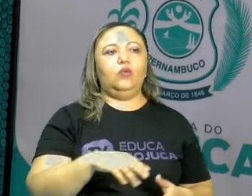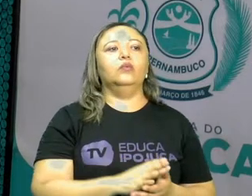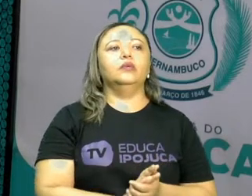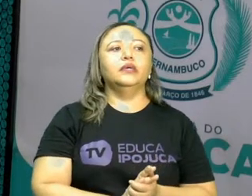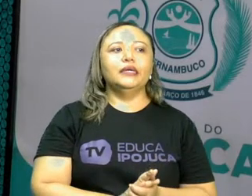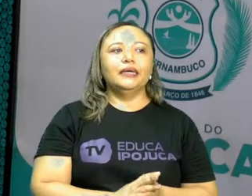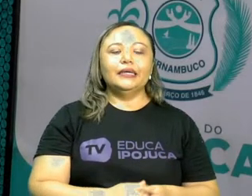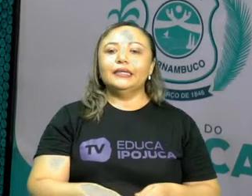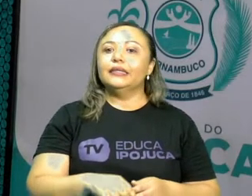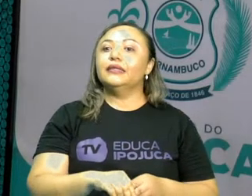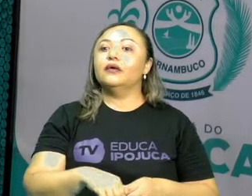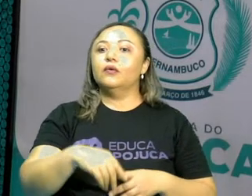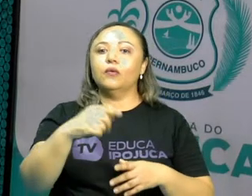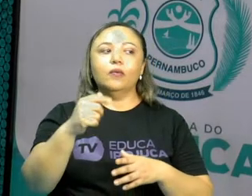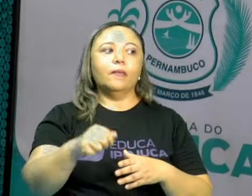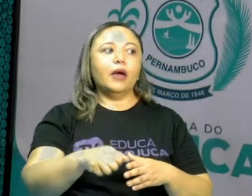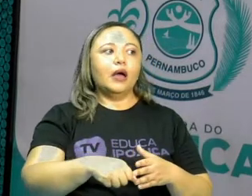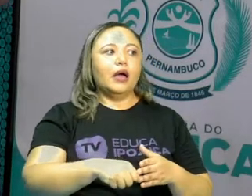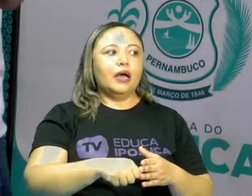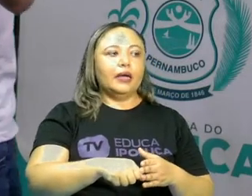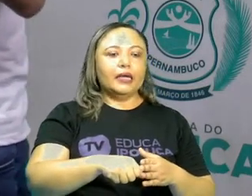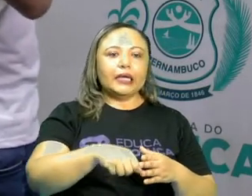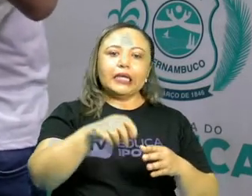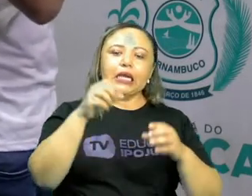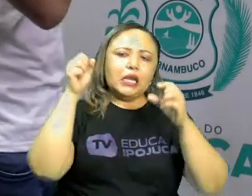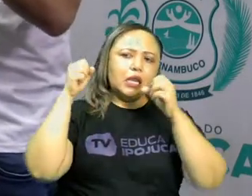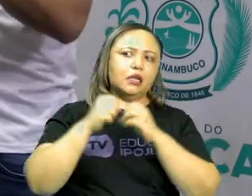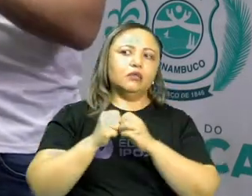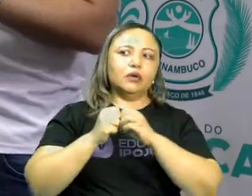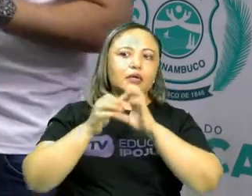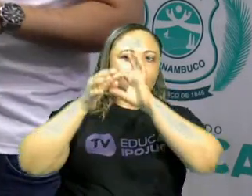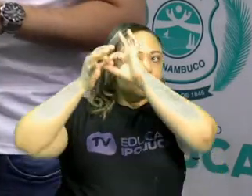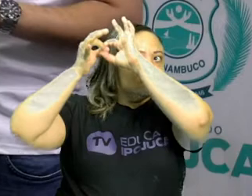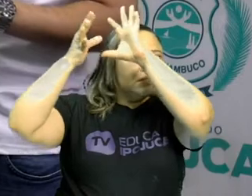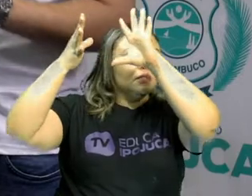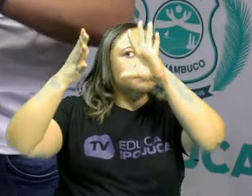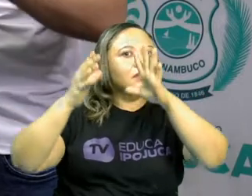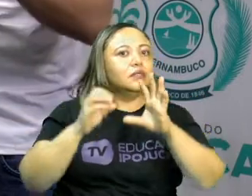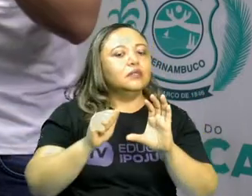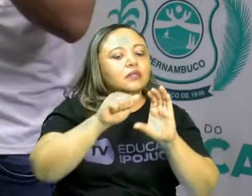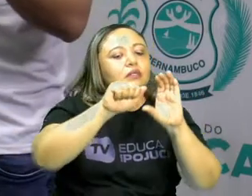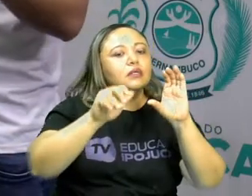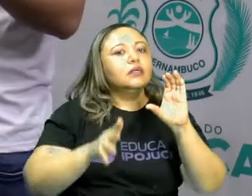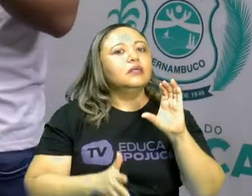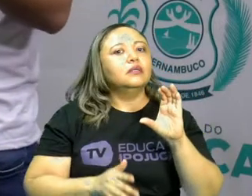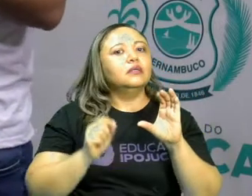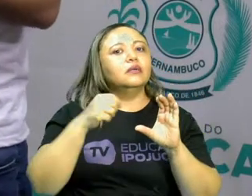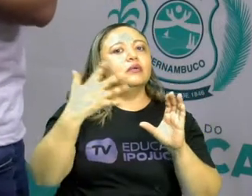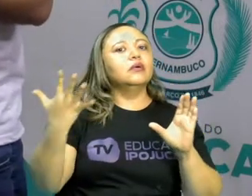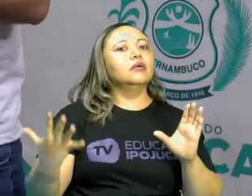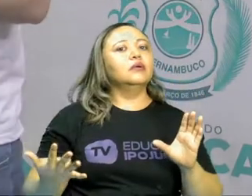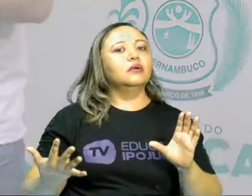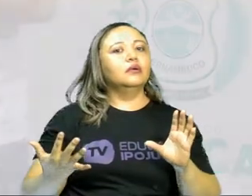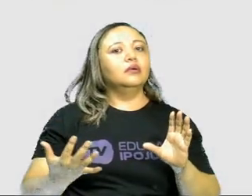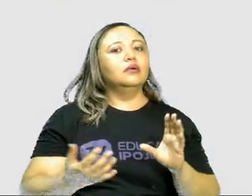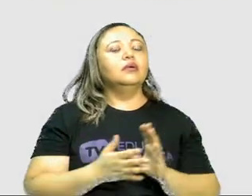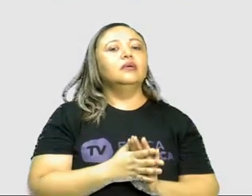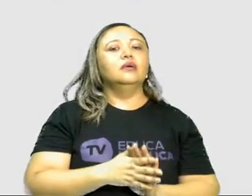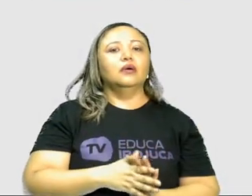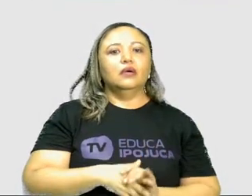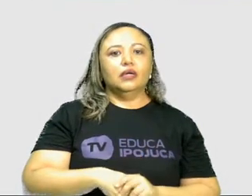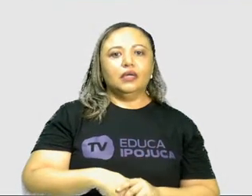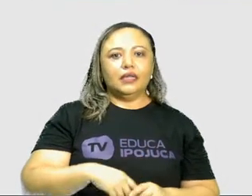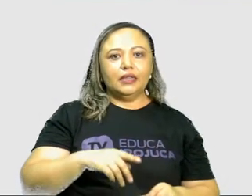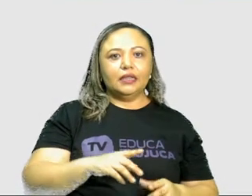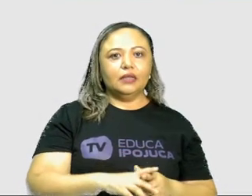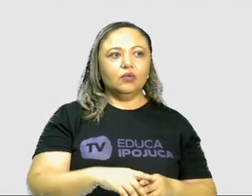são as características aí do liberalismo? Nós temos a defesa da propriedade privada, o